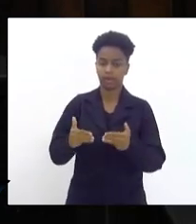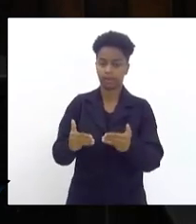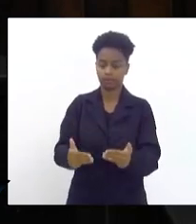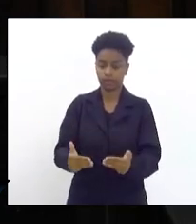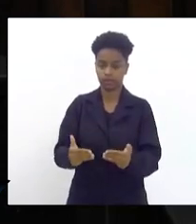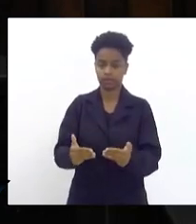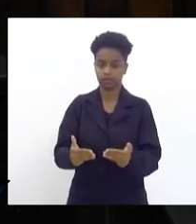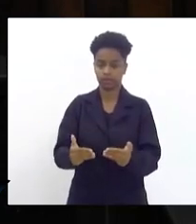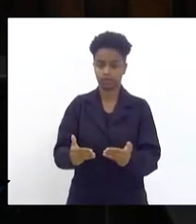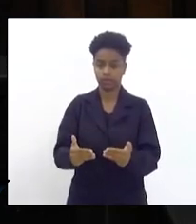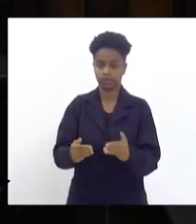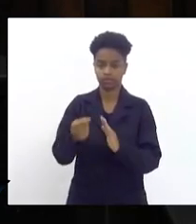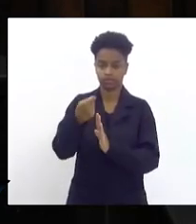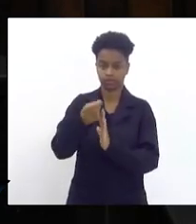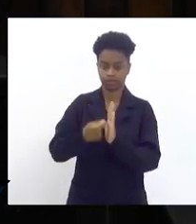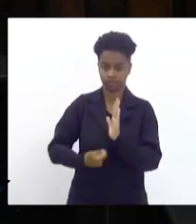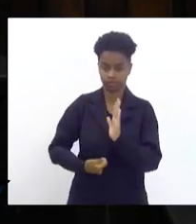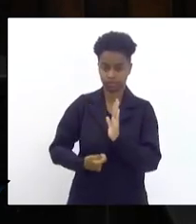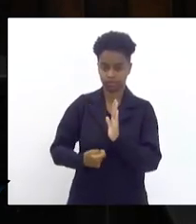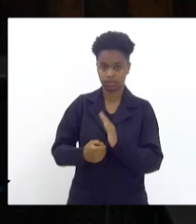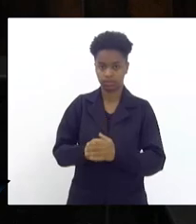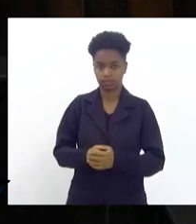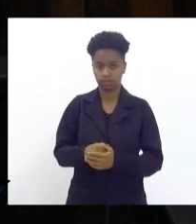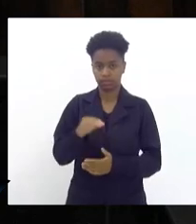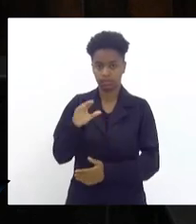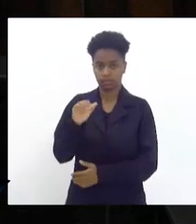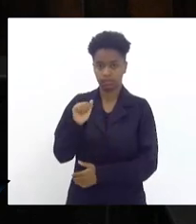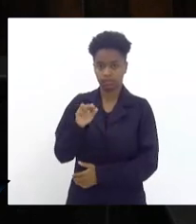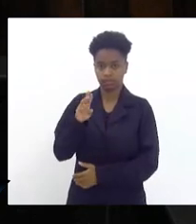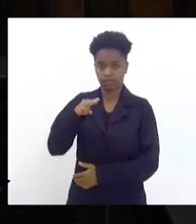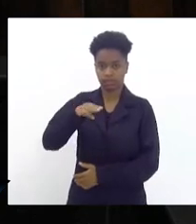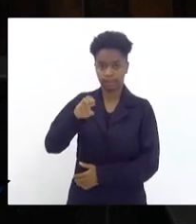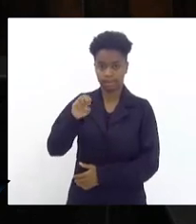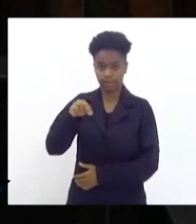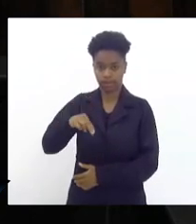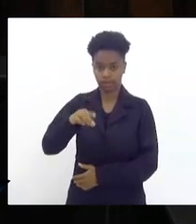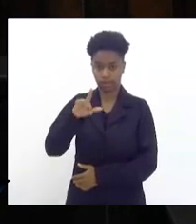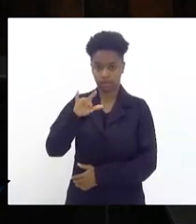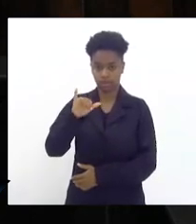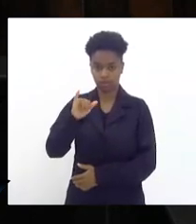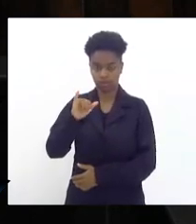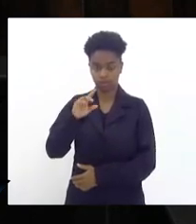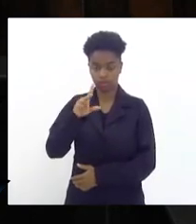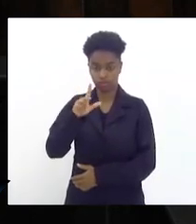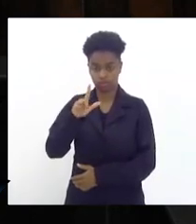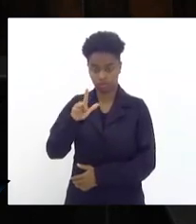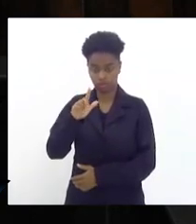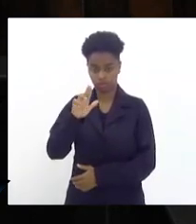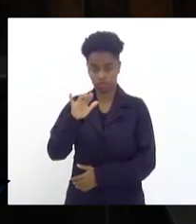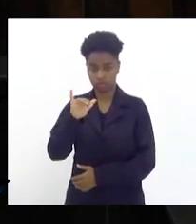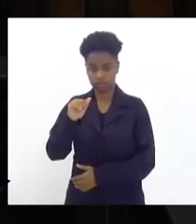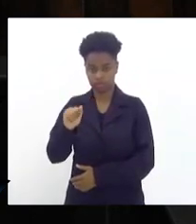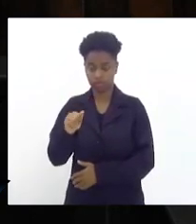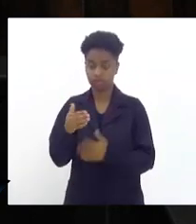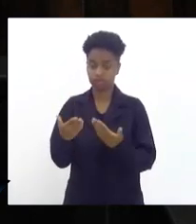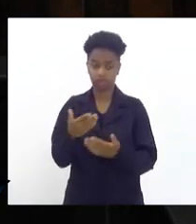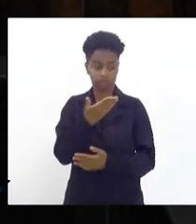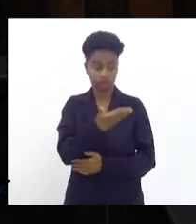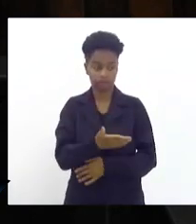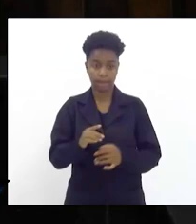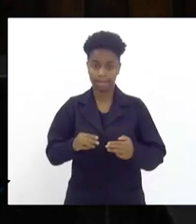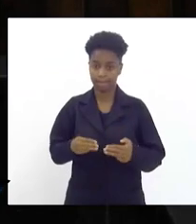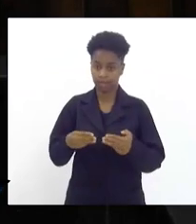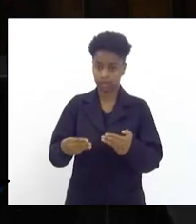relatora Carmem Lúcia. E a ministra Carmem Lúcia,